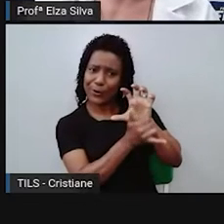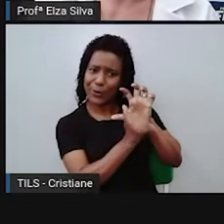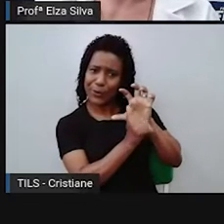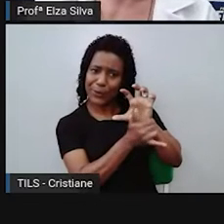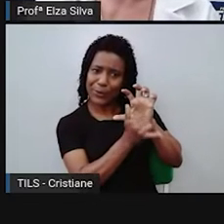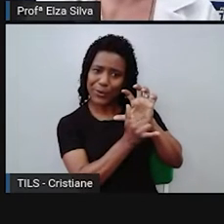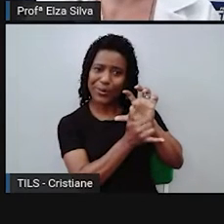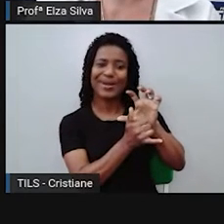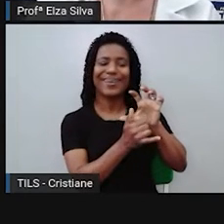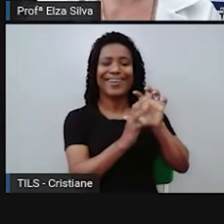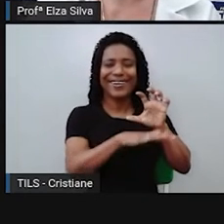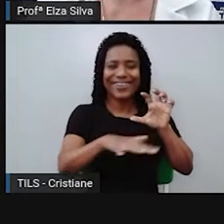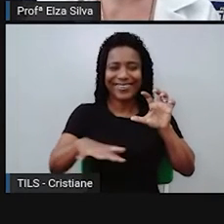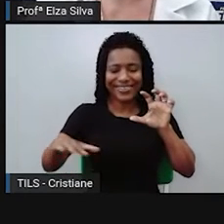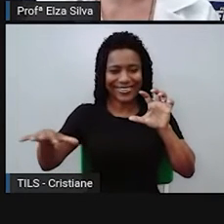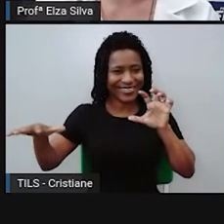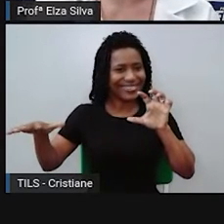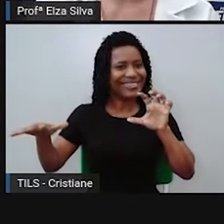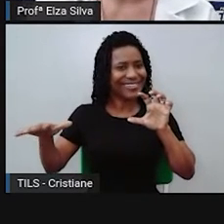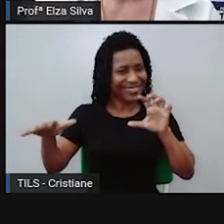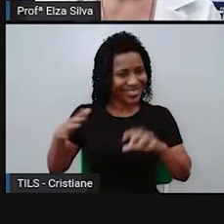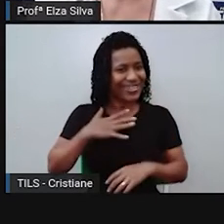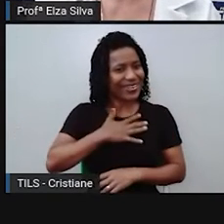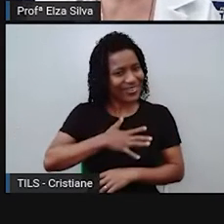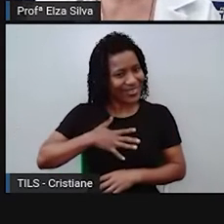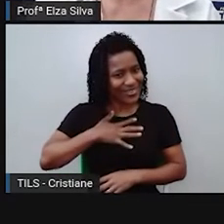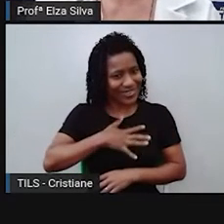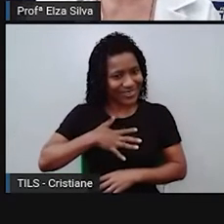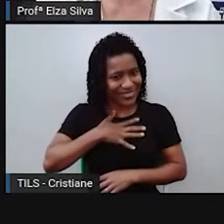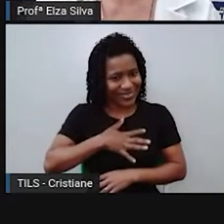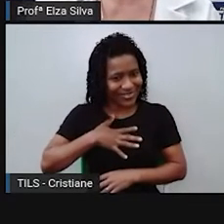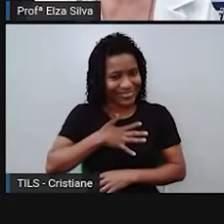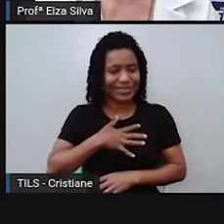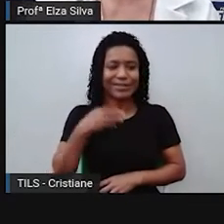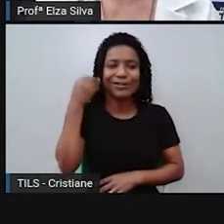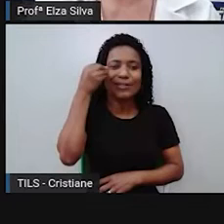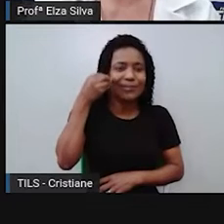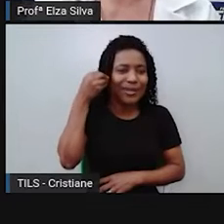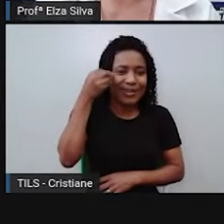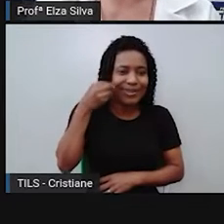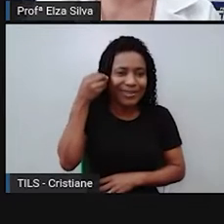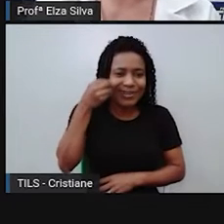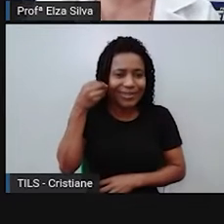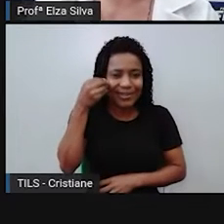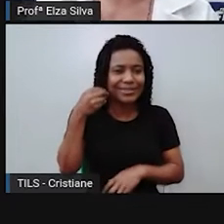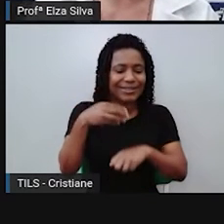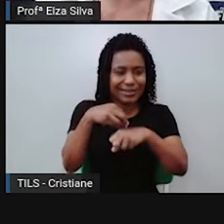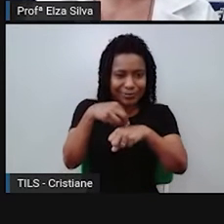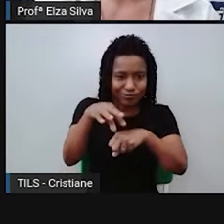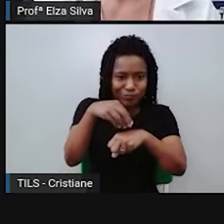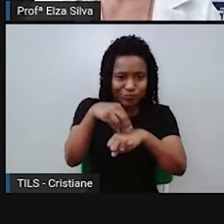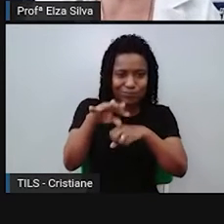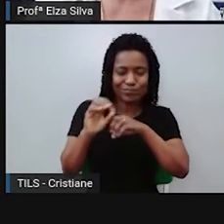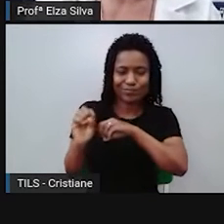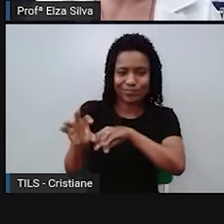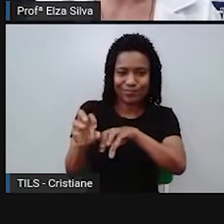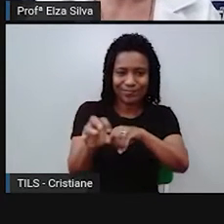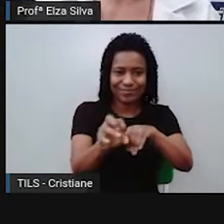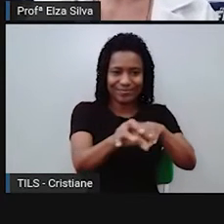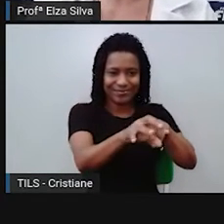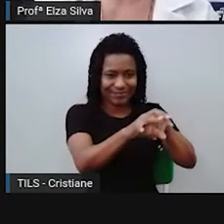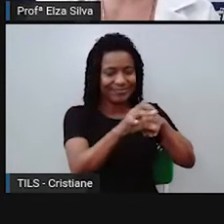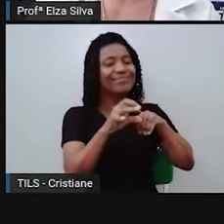experiências e o modo de vida de um povo, transmitem ensinamentos para a vida das pessoas e